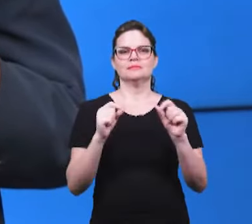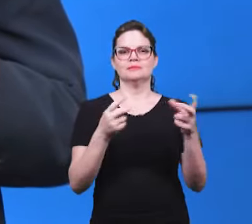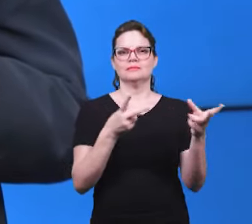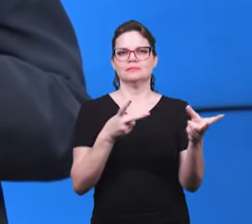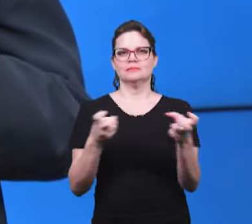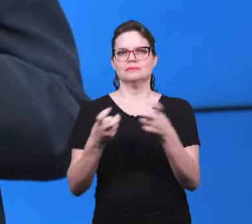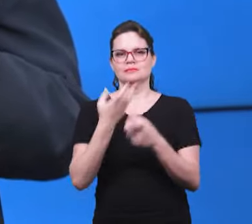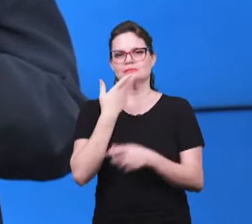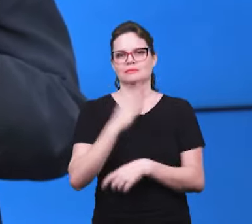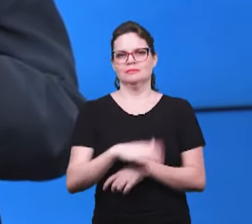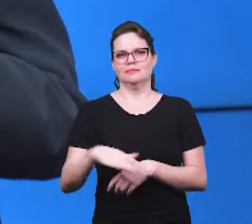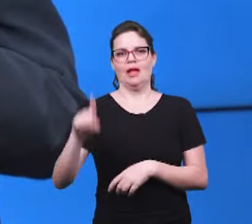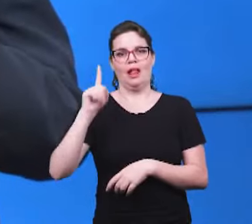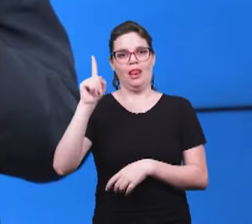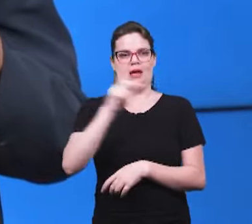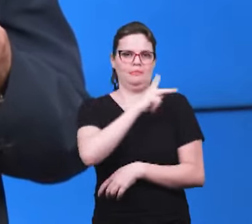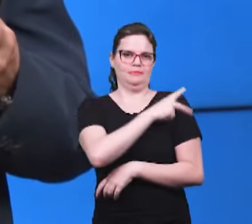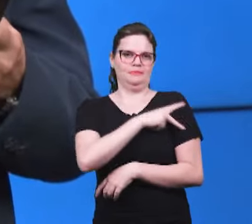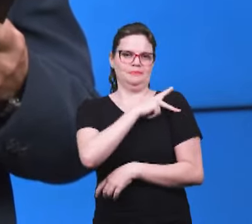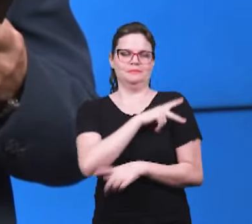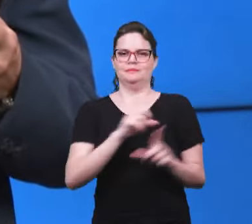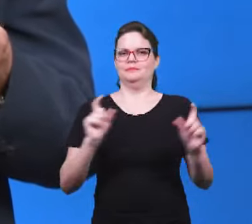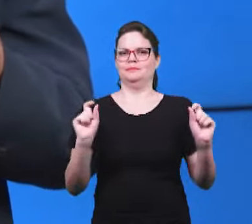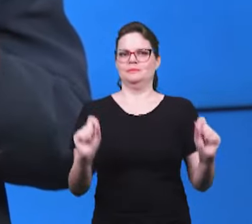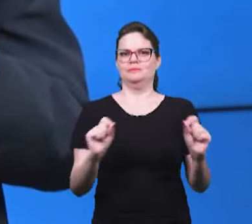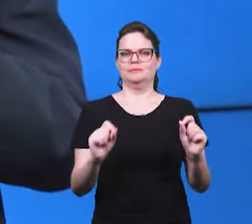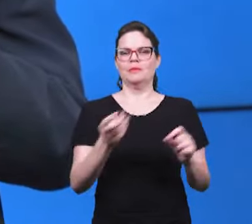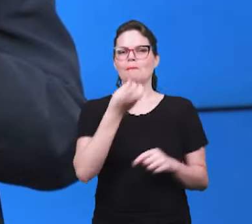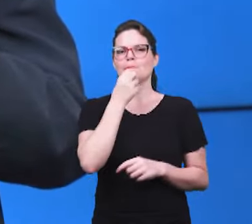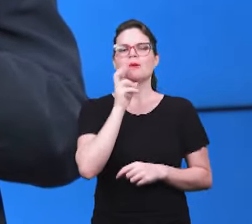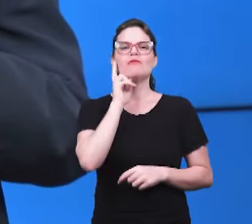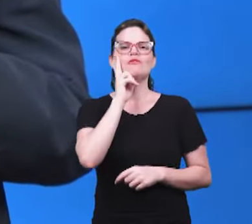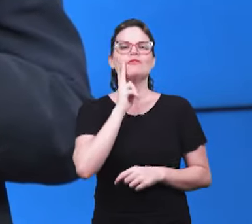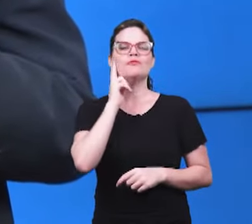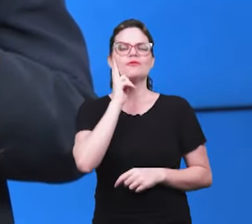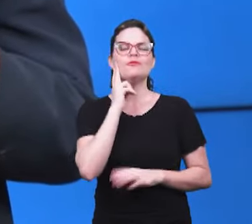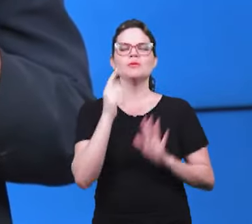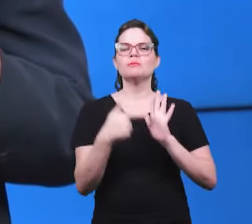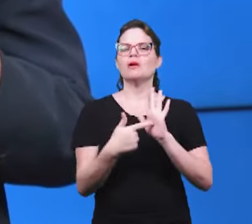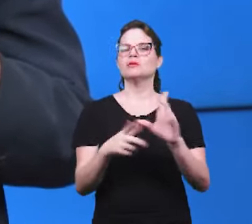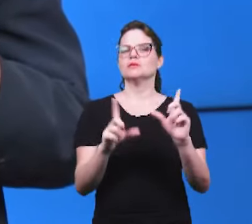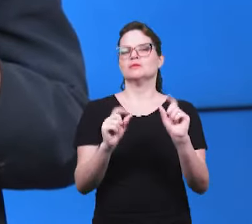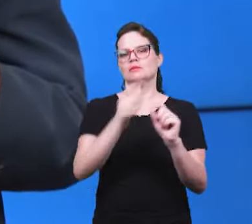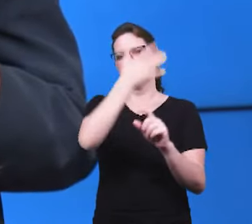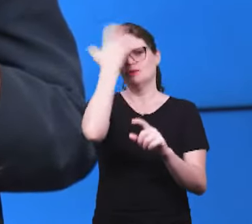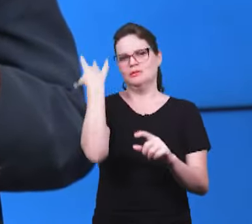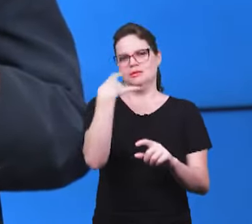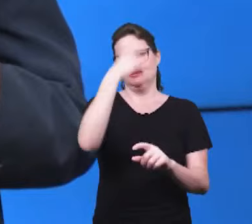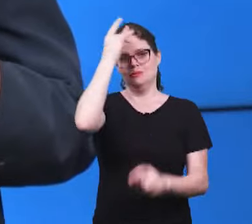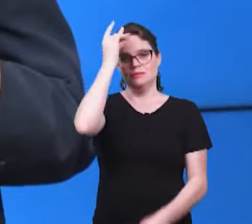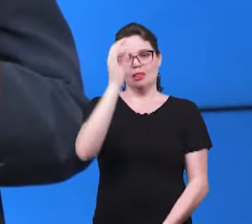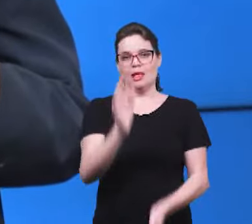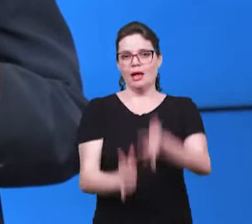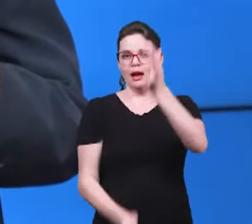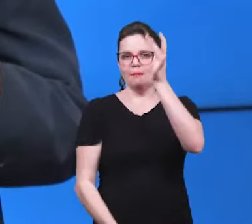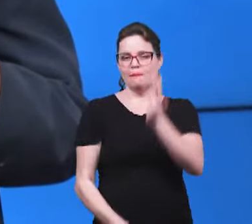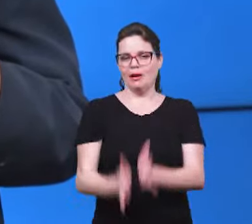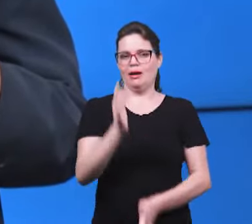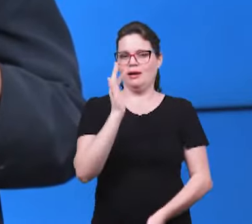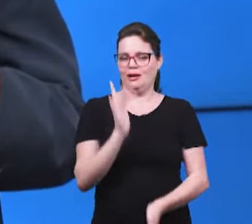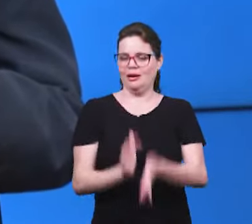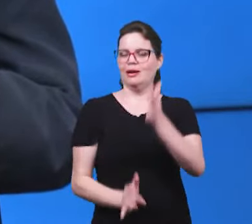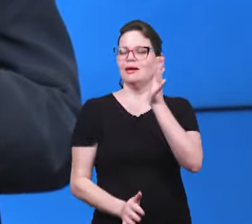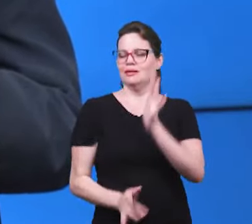irmãos da classe de intermediário lá de Cocal onde ali o bom vinho identifica né o Espírito Santo derramado sobre a